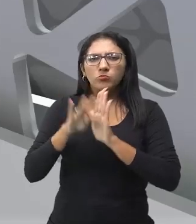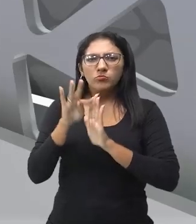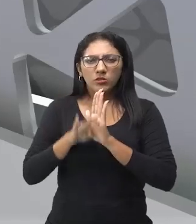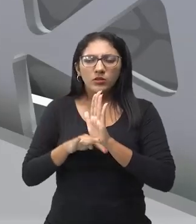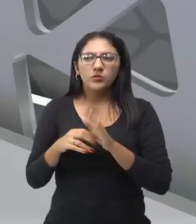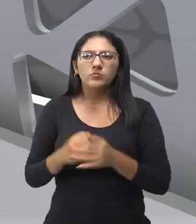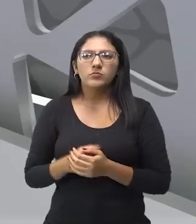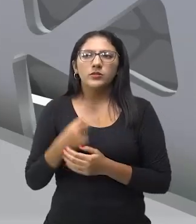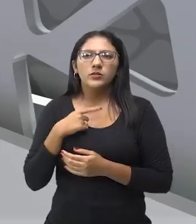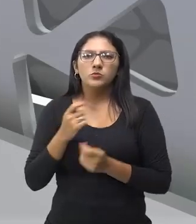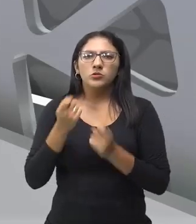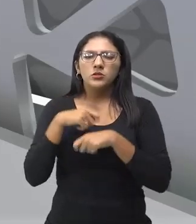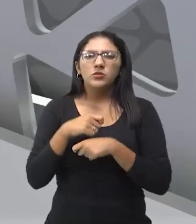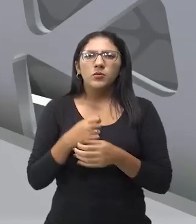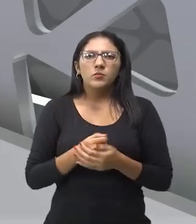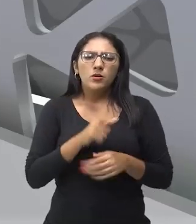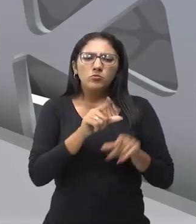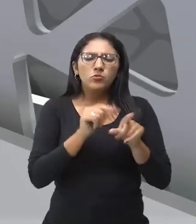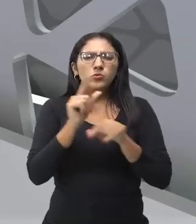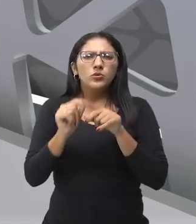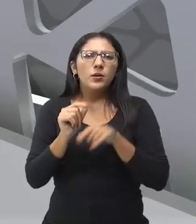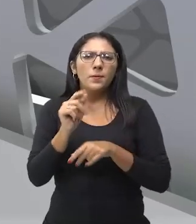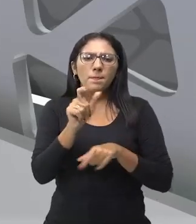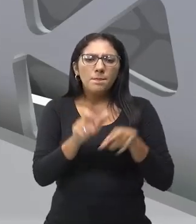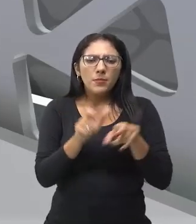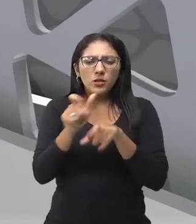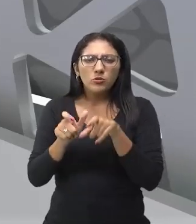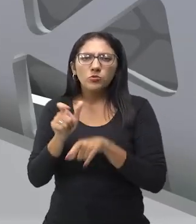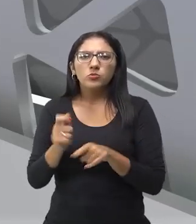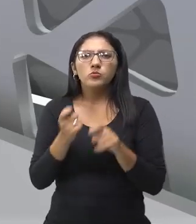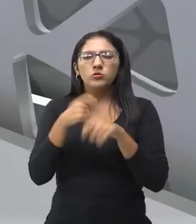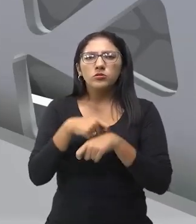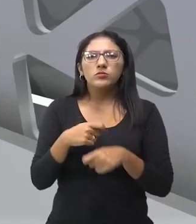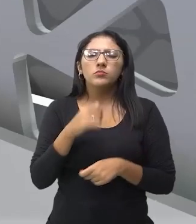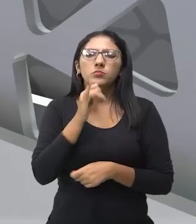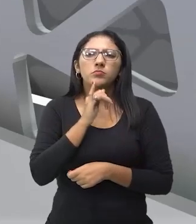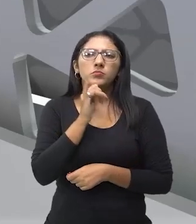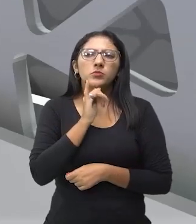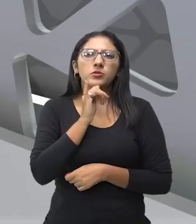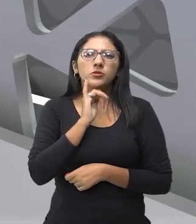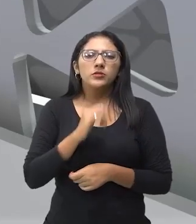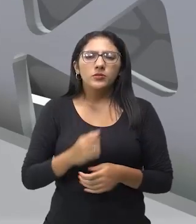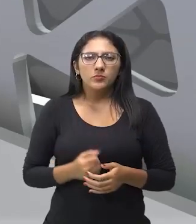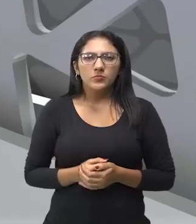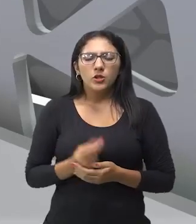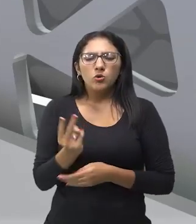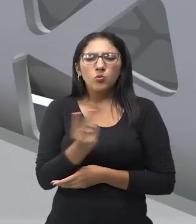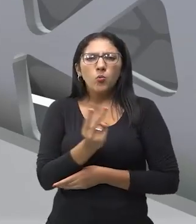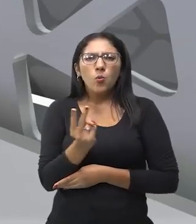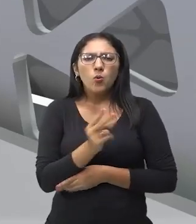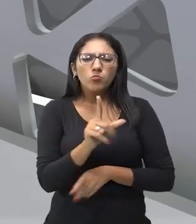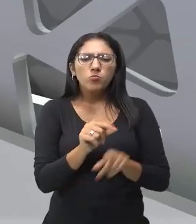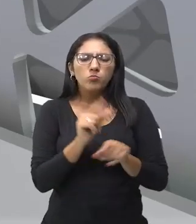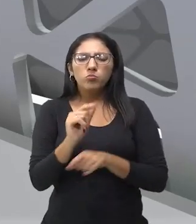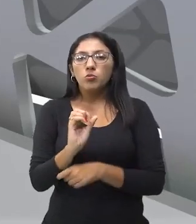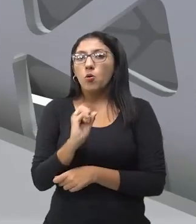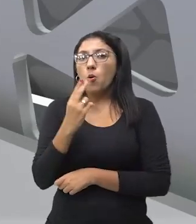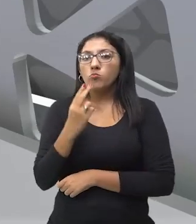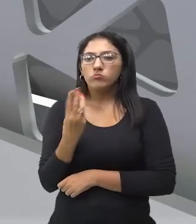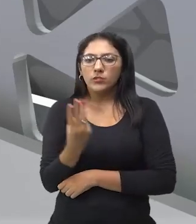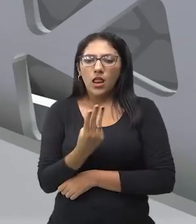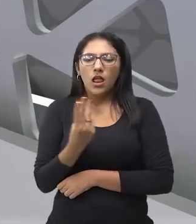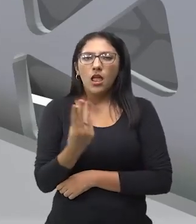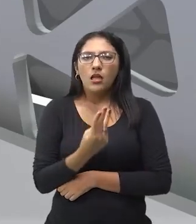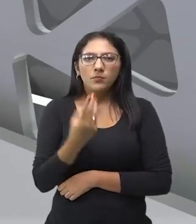chamar, pode ser até alguém da palatéia, ele vai chamar duas, por exemplo, em dupla ou em trio.